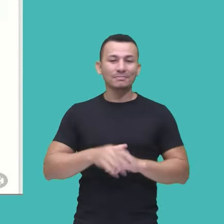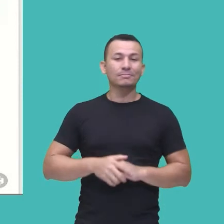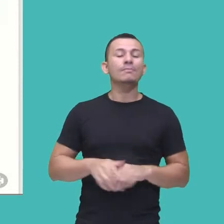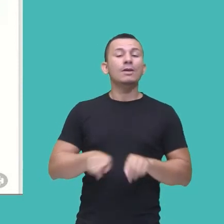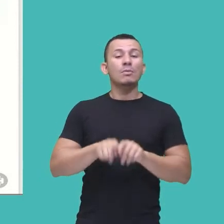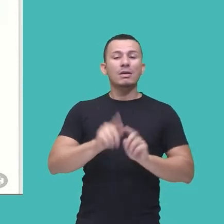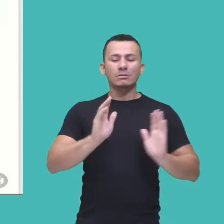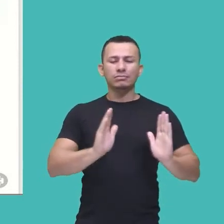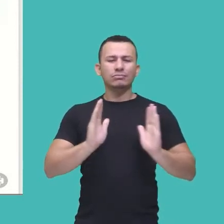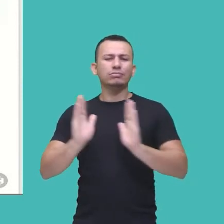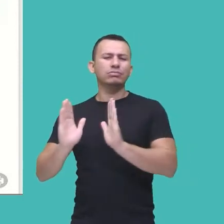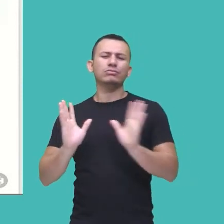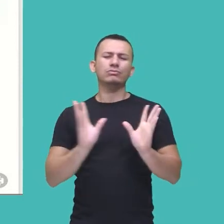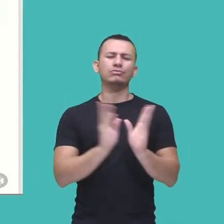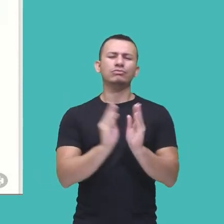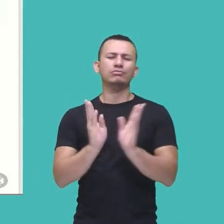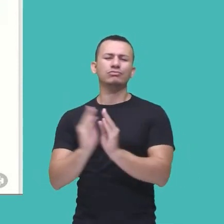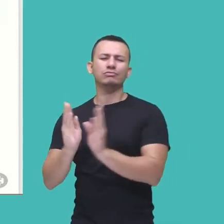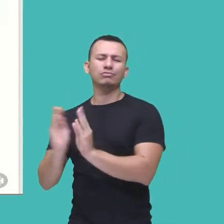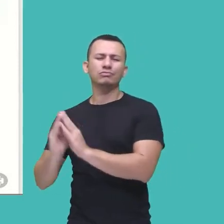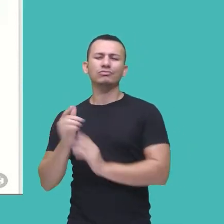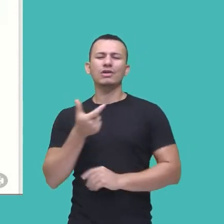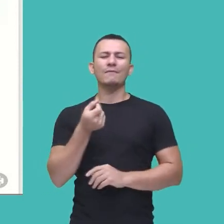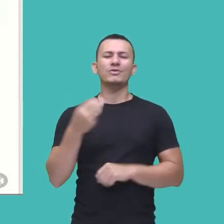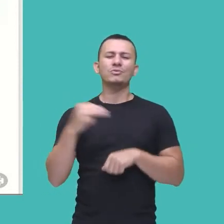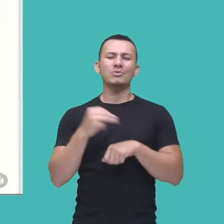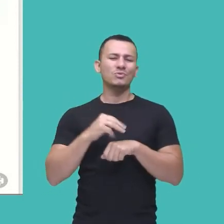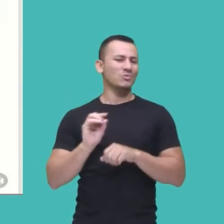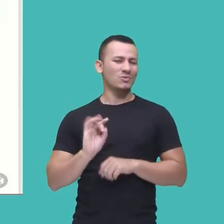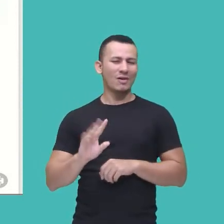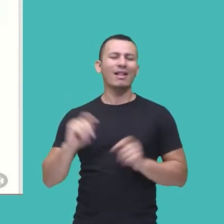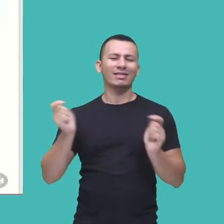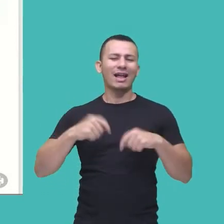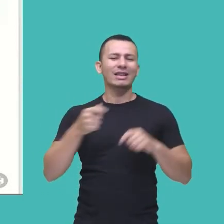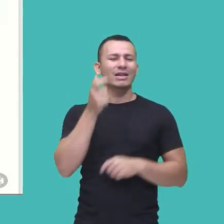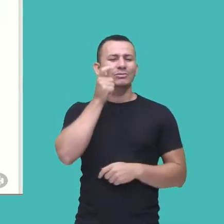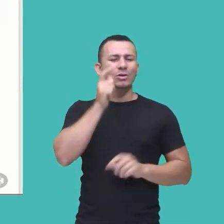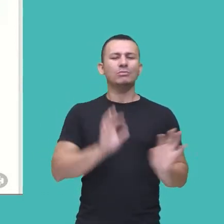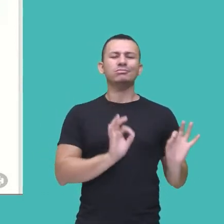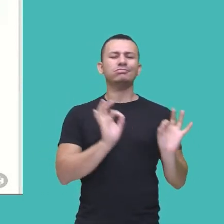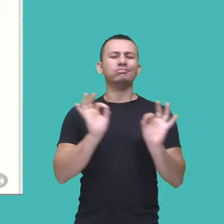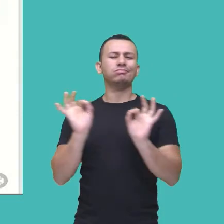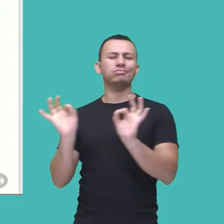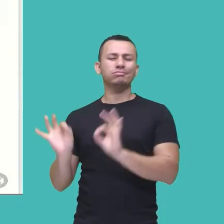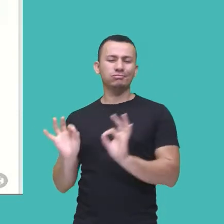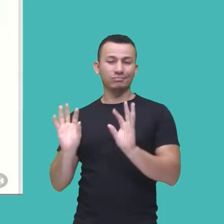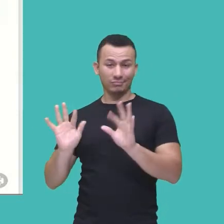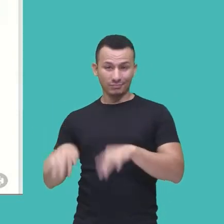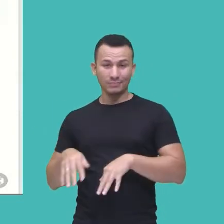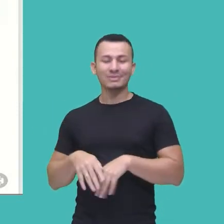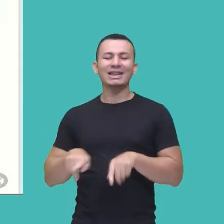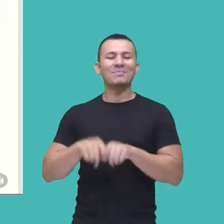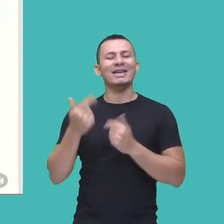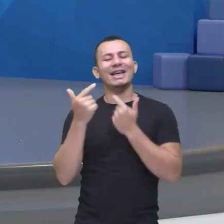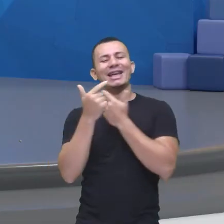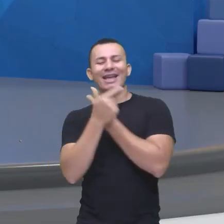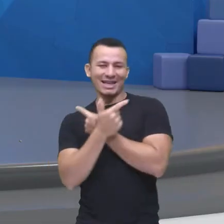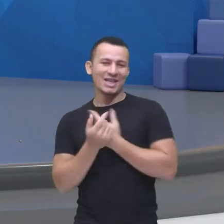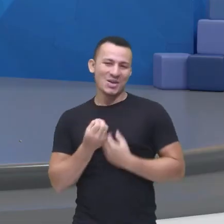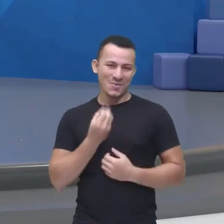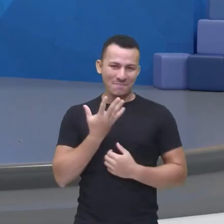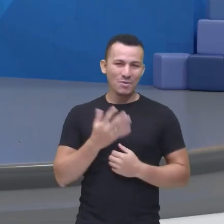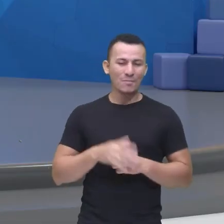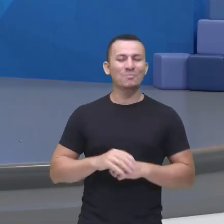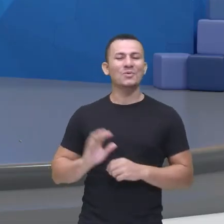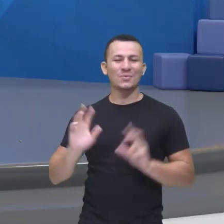episódios curtinhos, 20 minutinhos, então a gente consegue, né, ali assistir rapidinho, gargalhar um pouquinho com uma situação